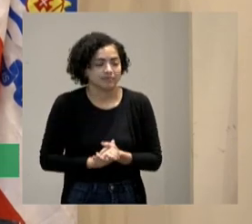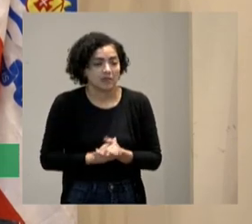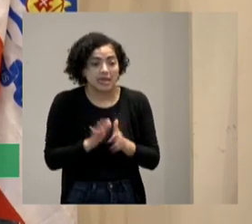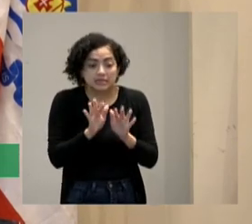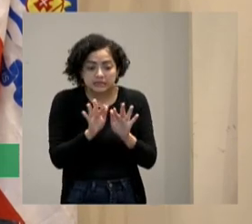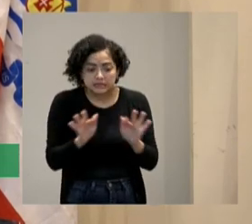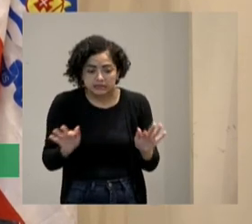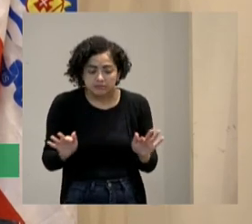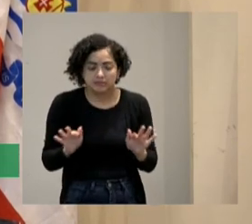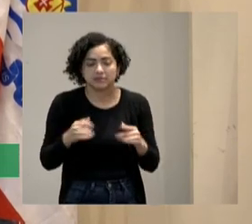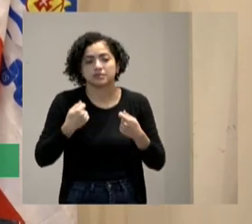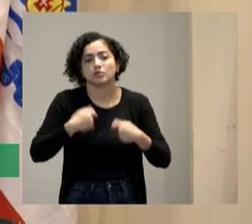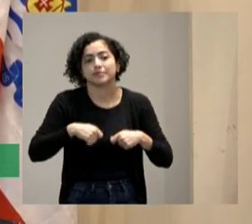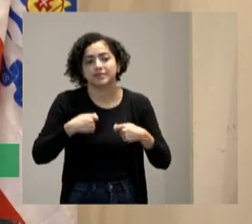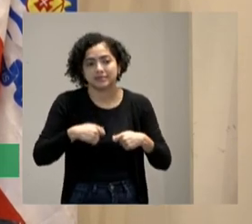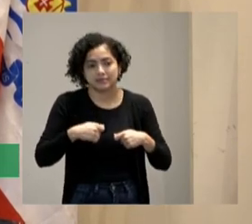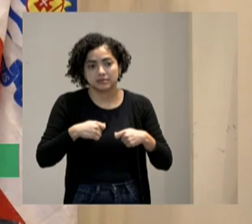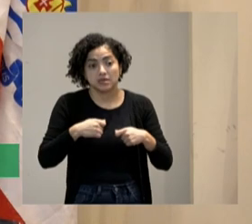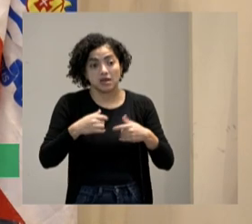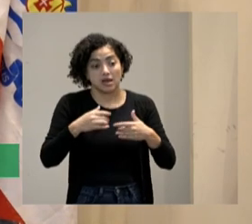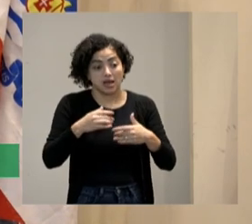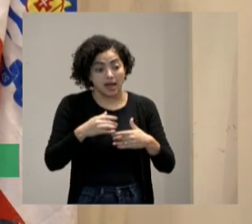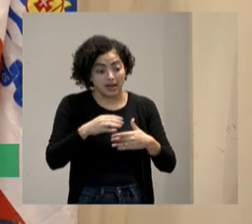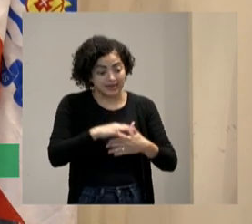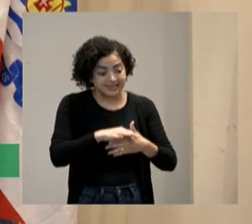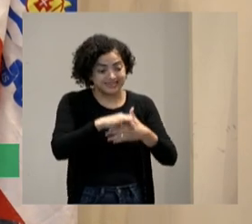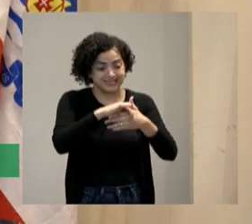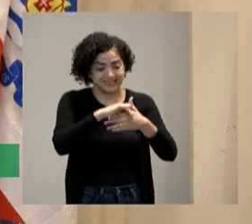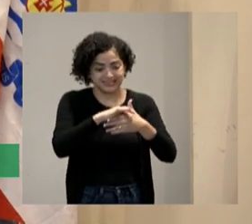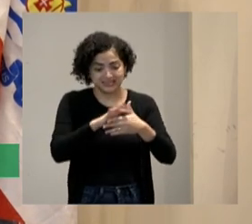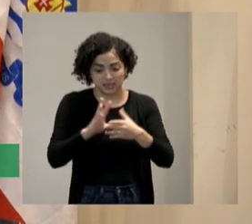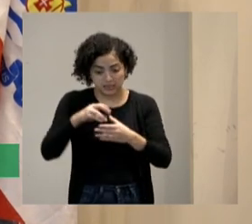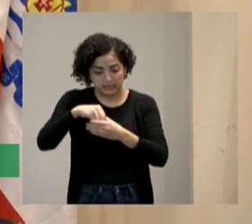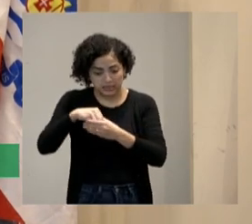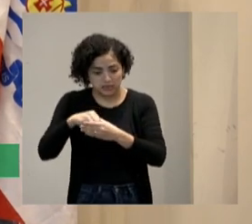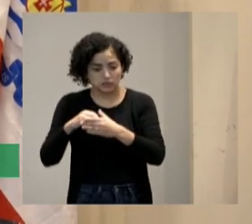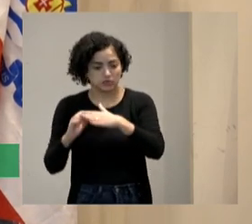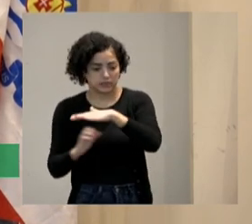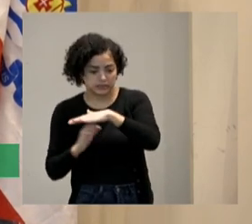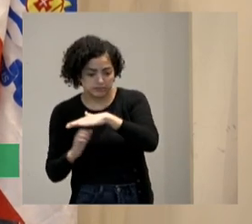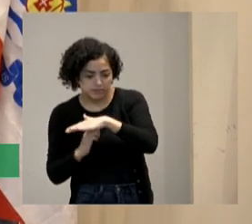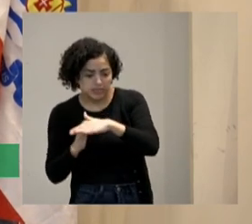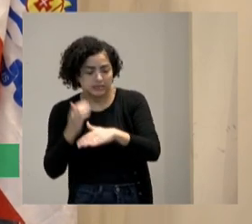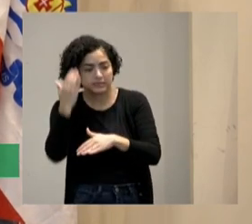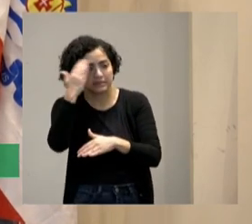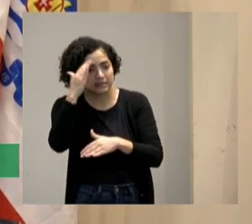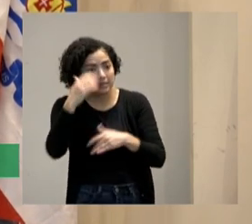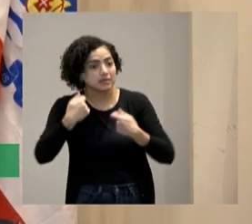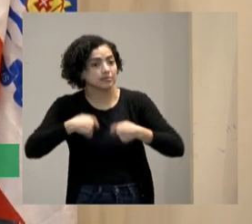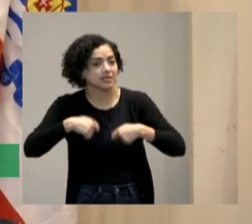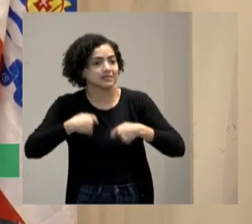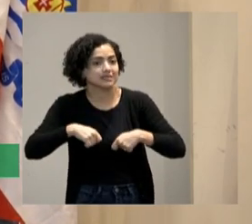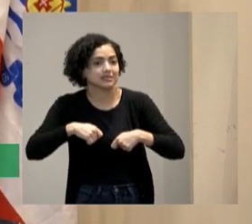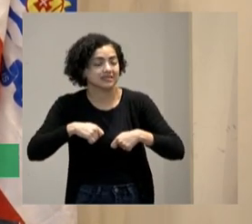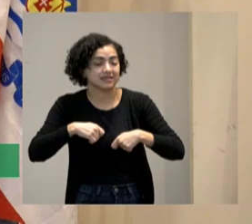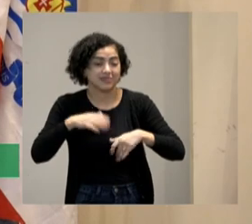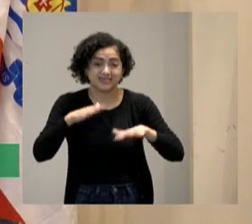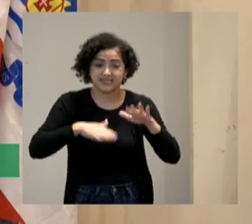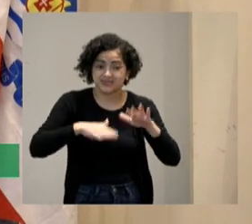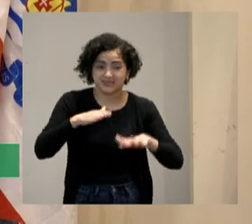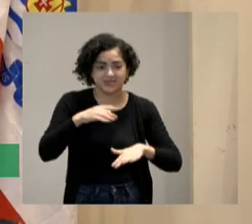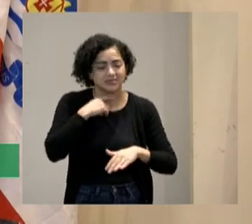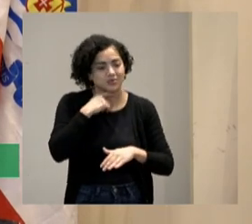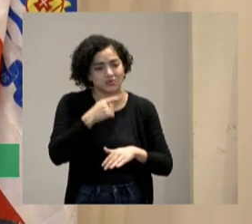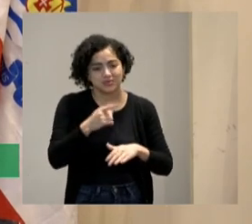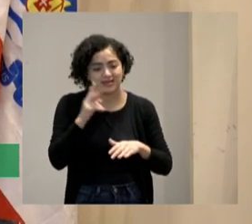simples então eu tenho a liderança das empresas hoje tem que entender isso e parece brincadeira mas eles não conseguem ver às vezes